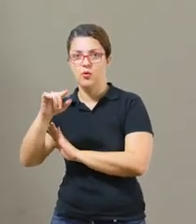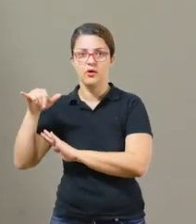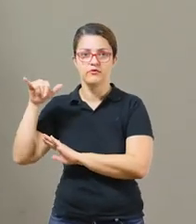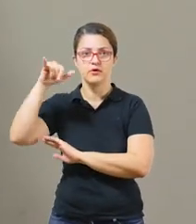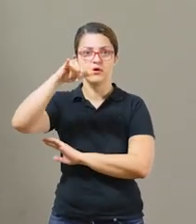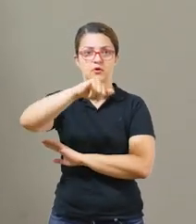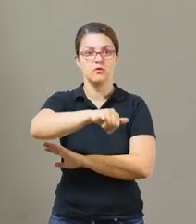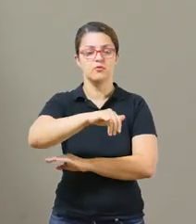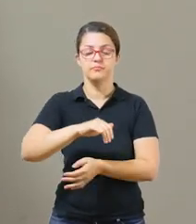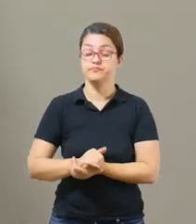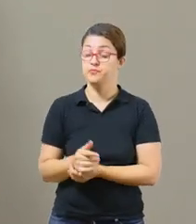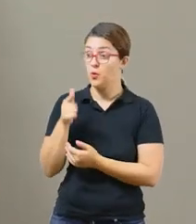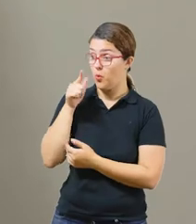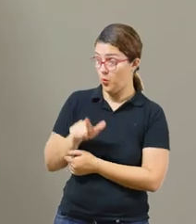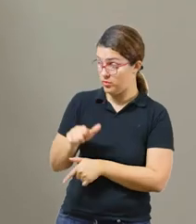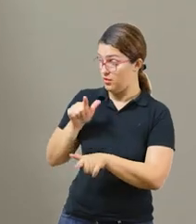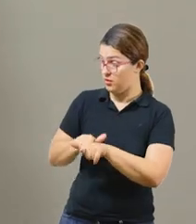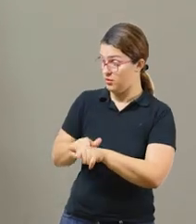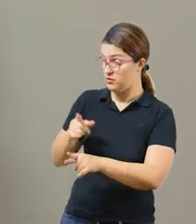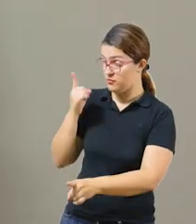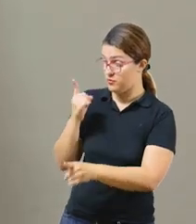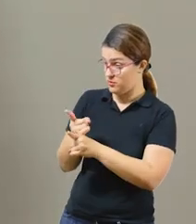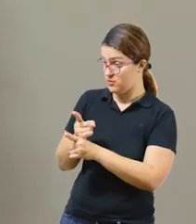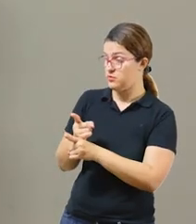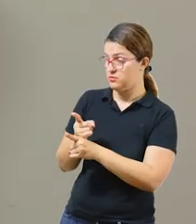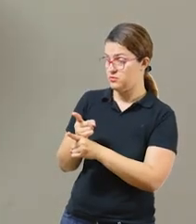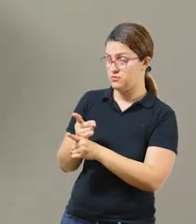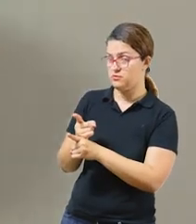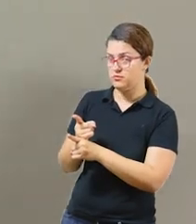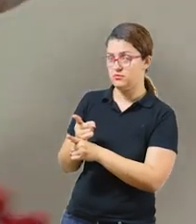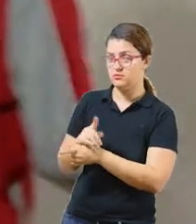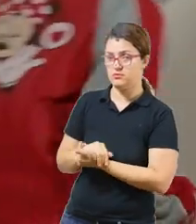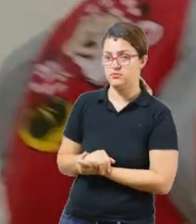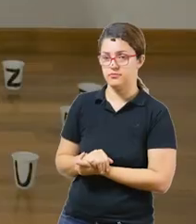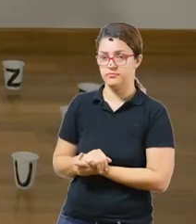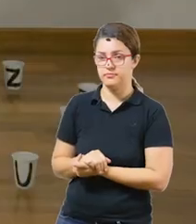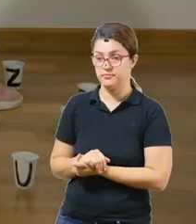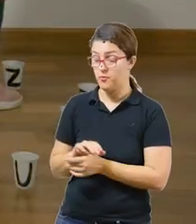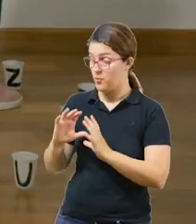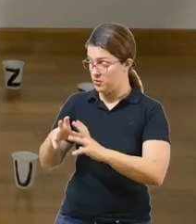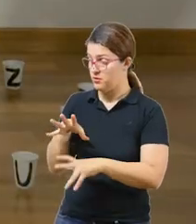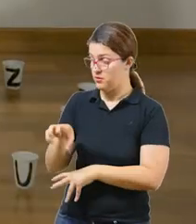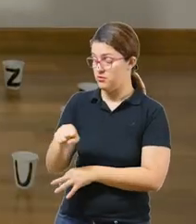Agora eu vou pedir para você localizar uma outra letra, tá bom? Pega lá a bolinha.